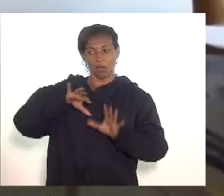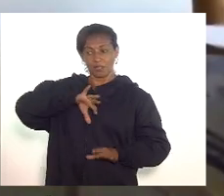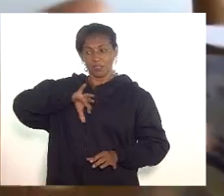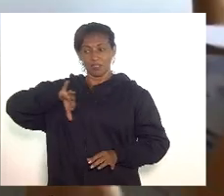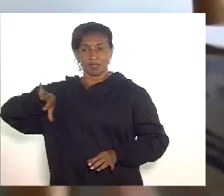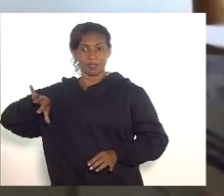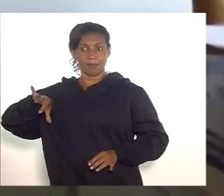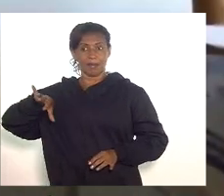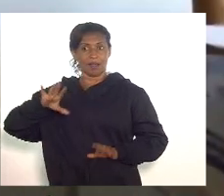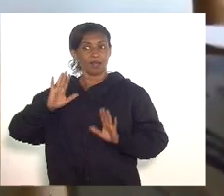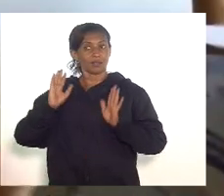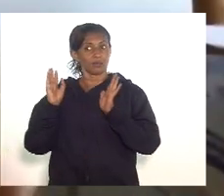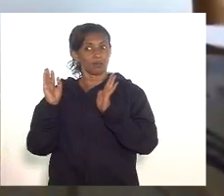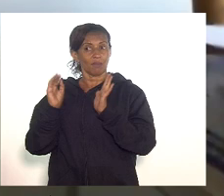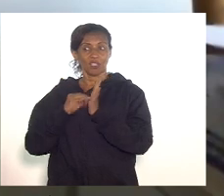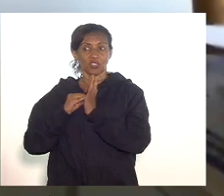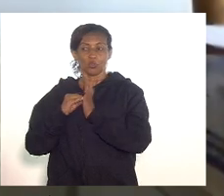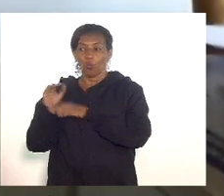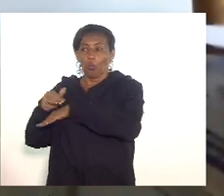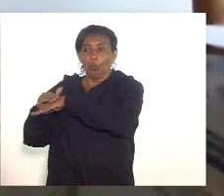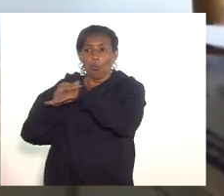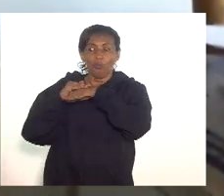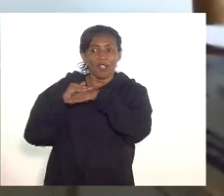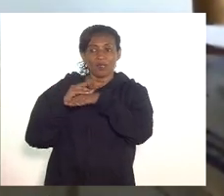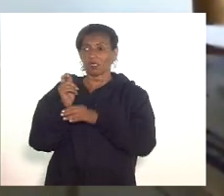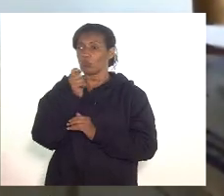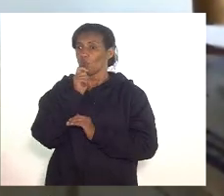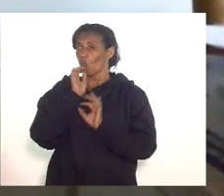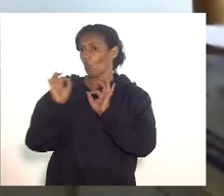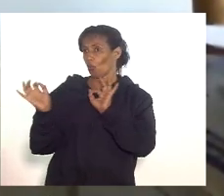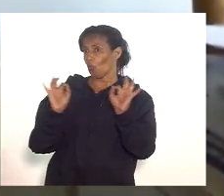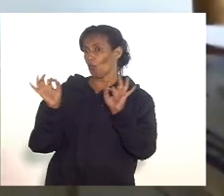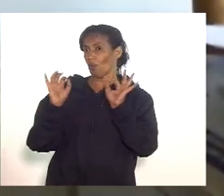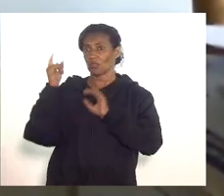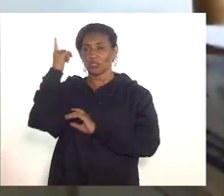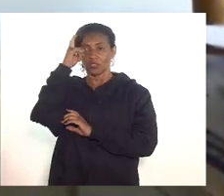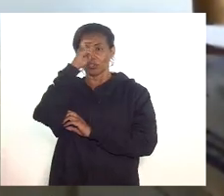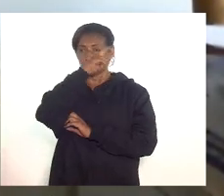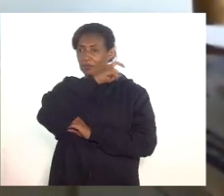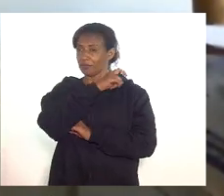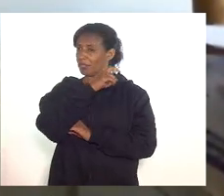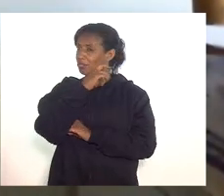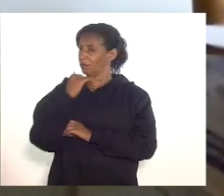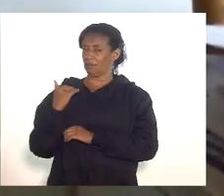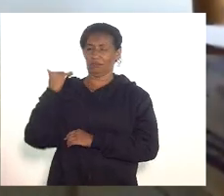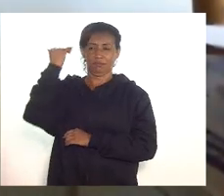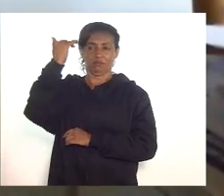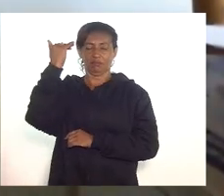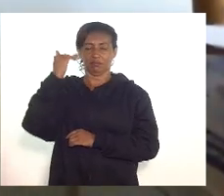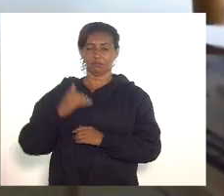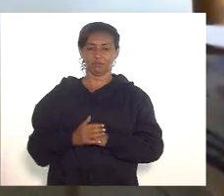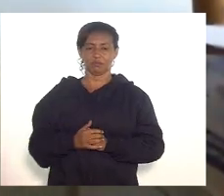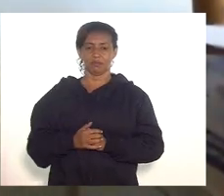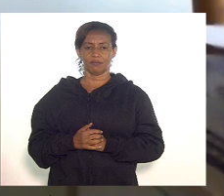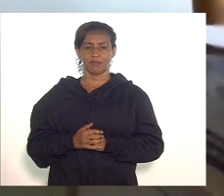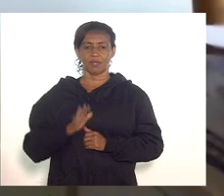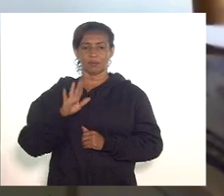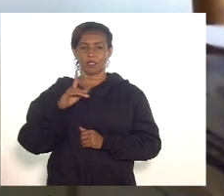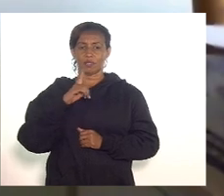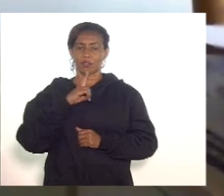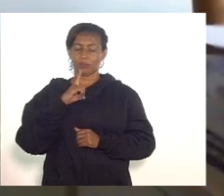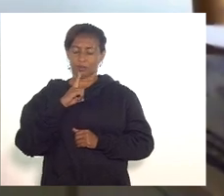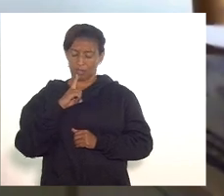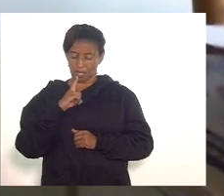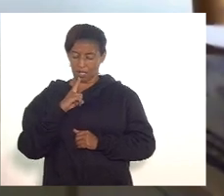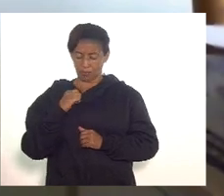que também não está conversado com ninguém então acho de difícil superação mas eu tenho que ser